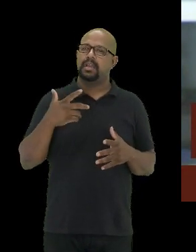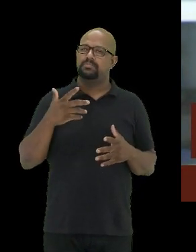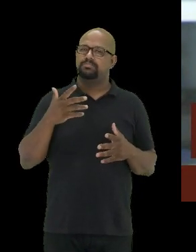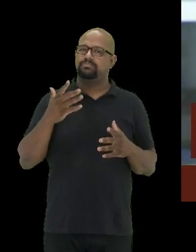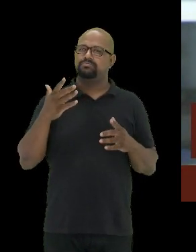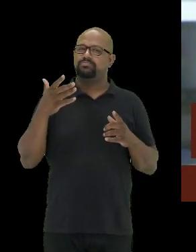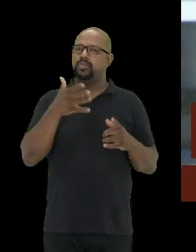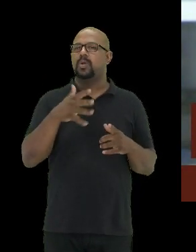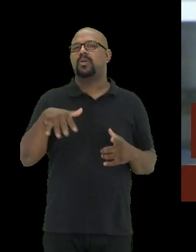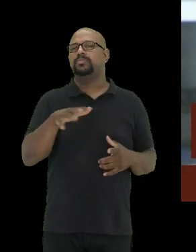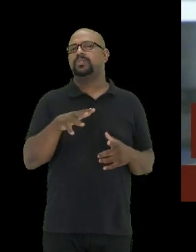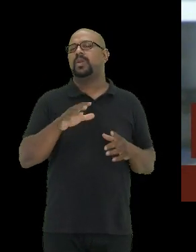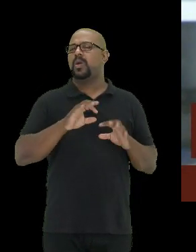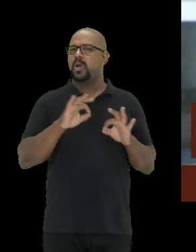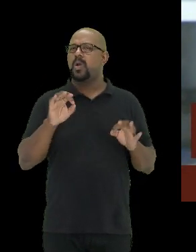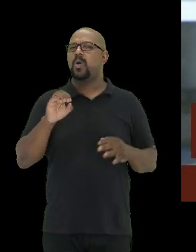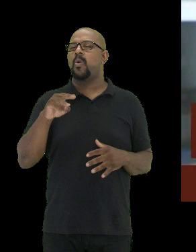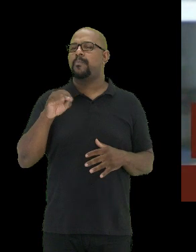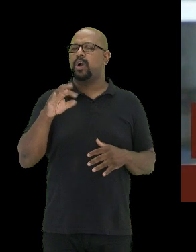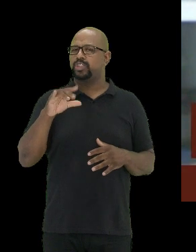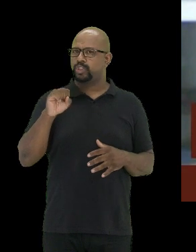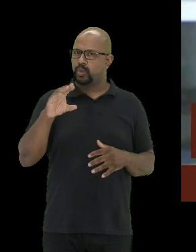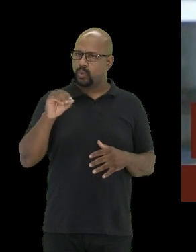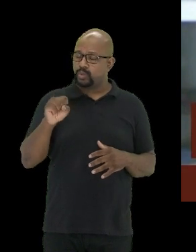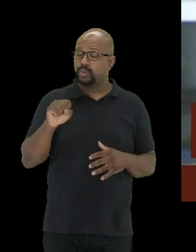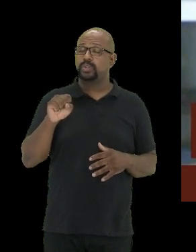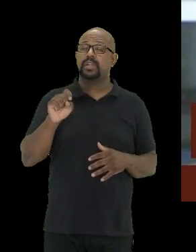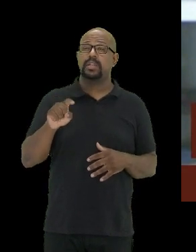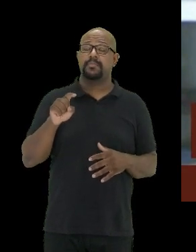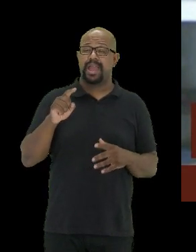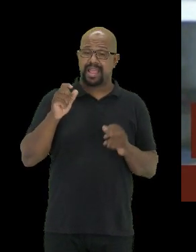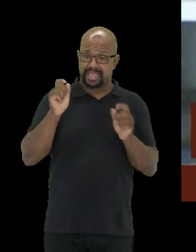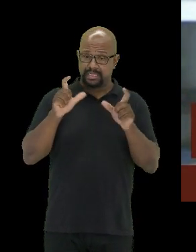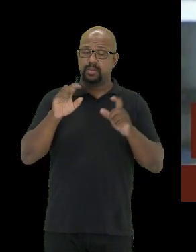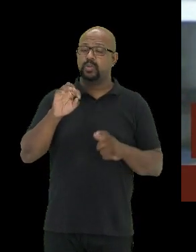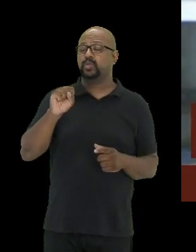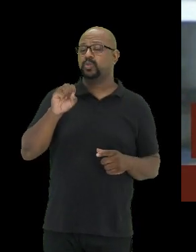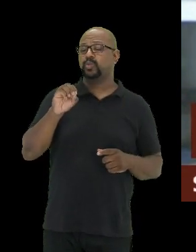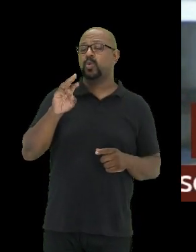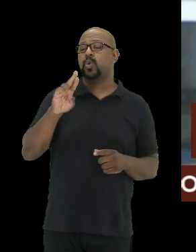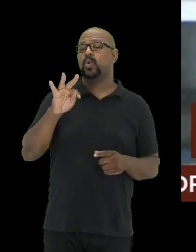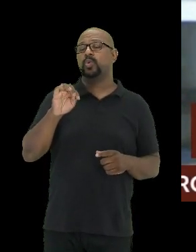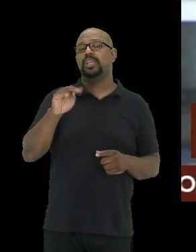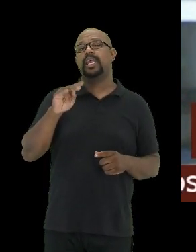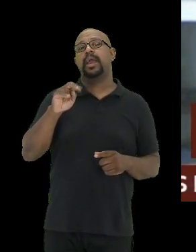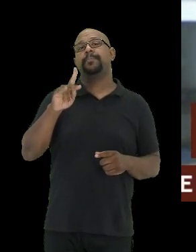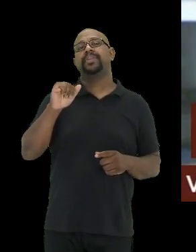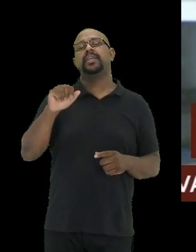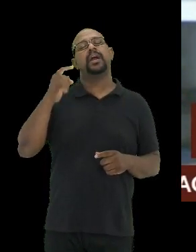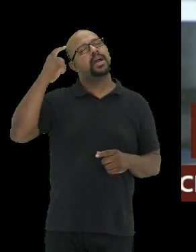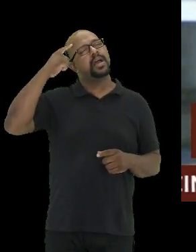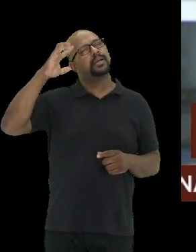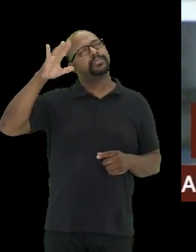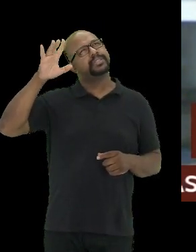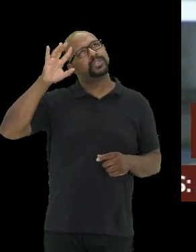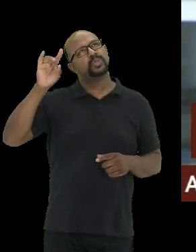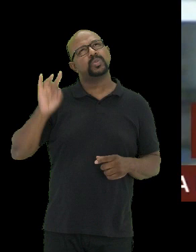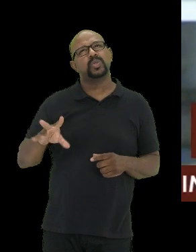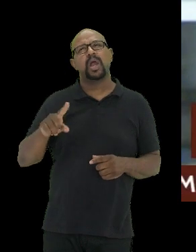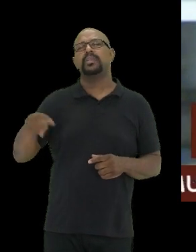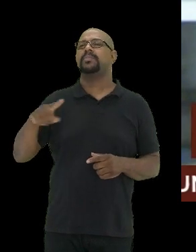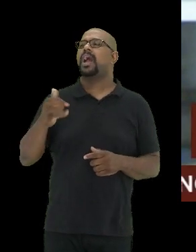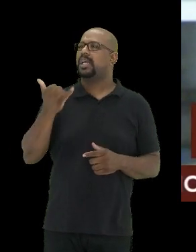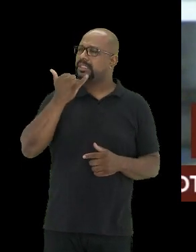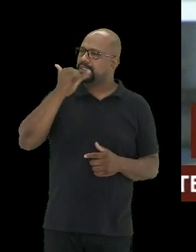com os agentes zoonóticos, chamar a atenção para que soroterapia, quando a gente pensa não só na questão do